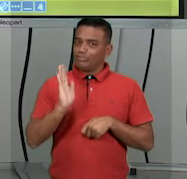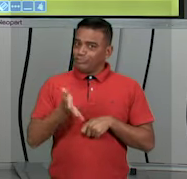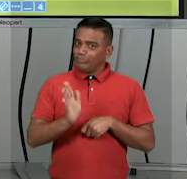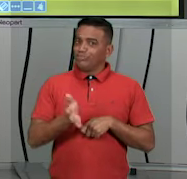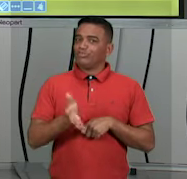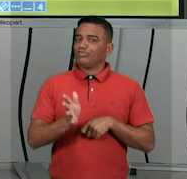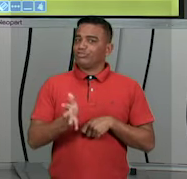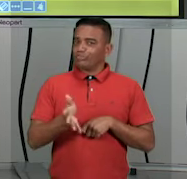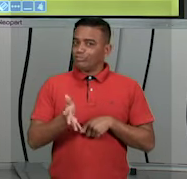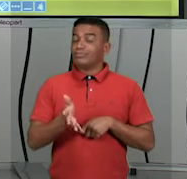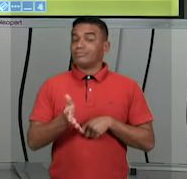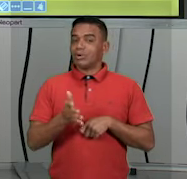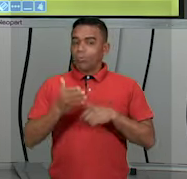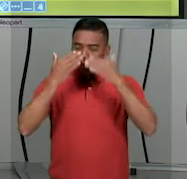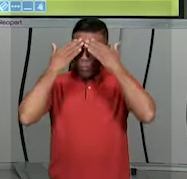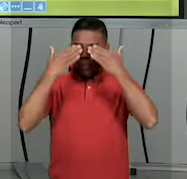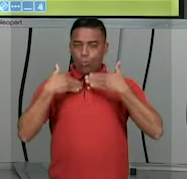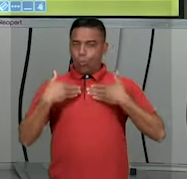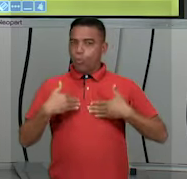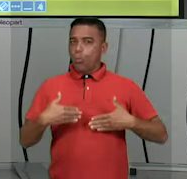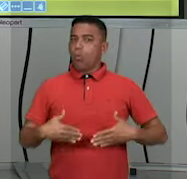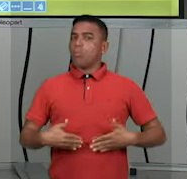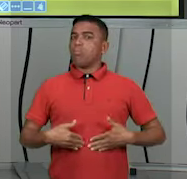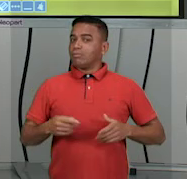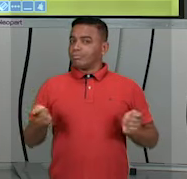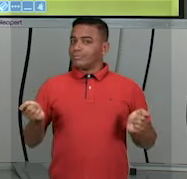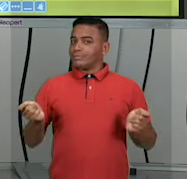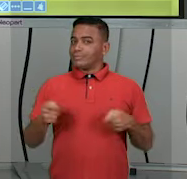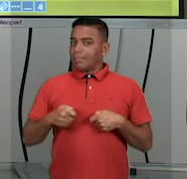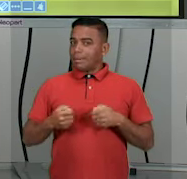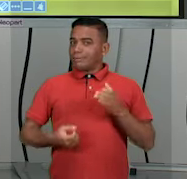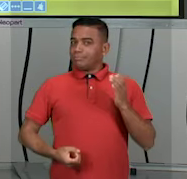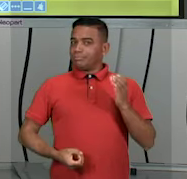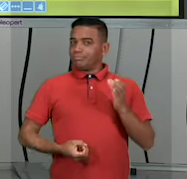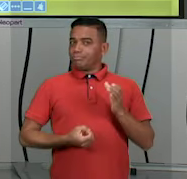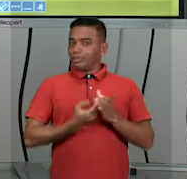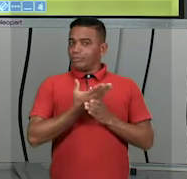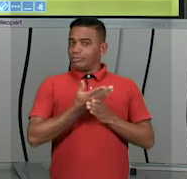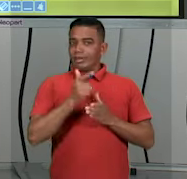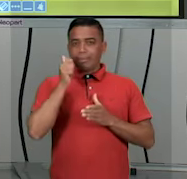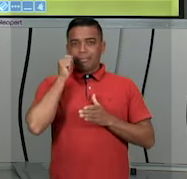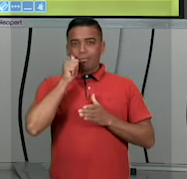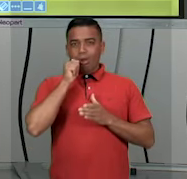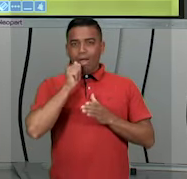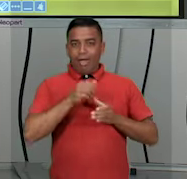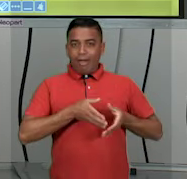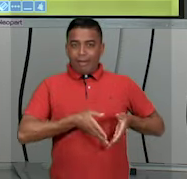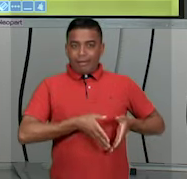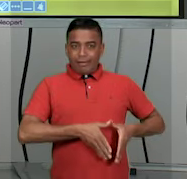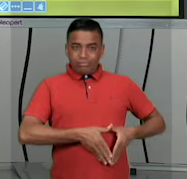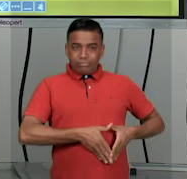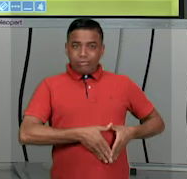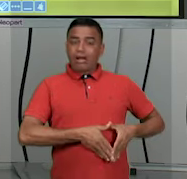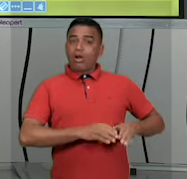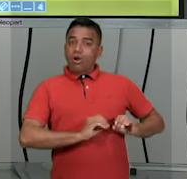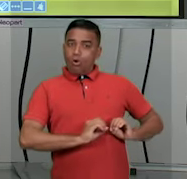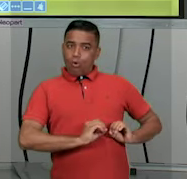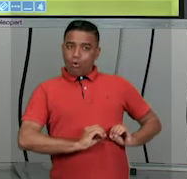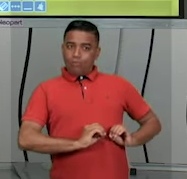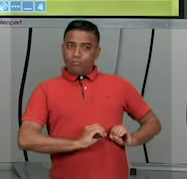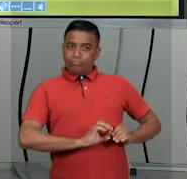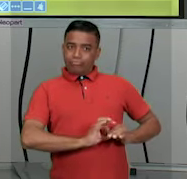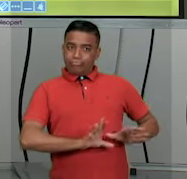o corpo já começa a ser capaz de produzir um novo ser, produzir um novo ser humano.